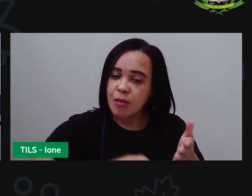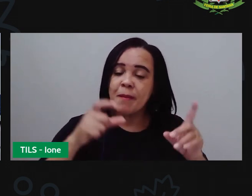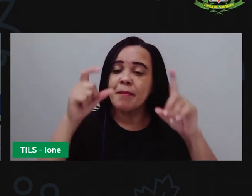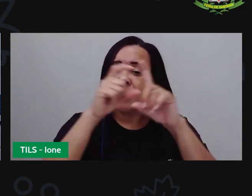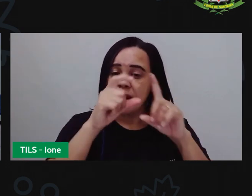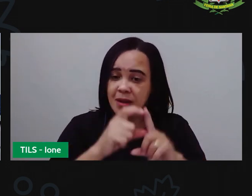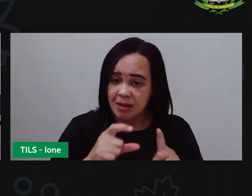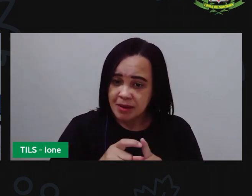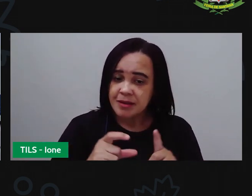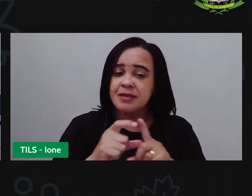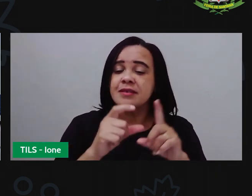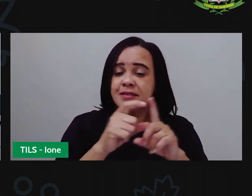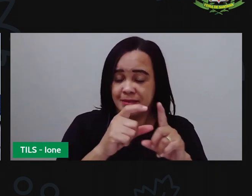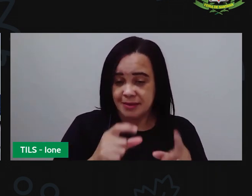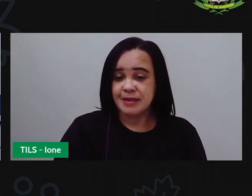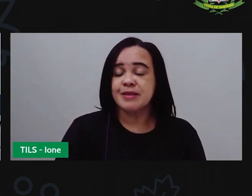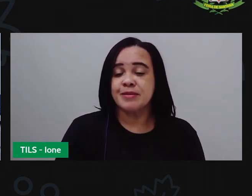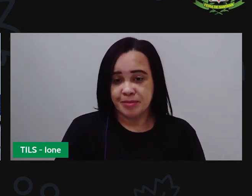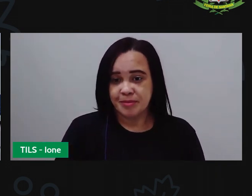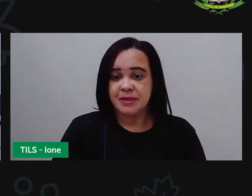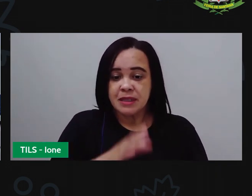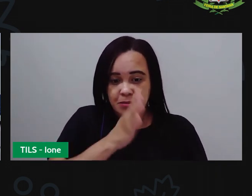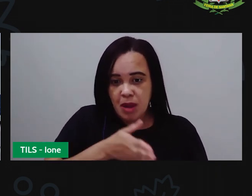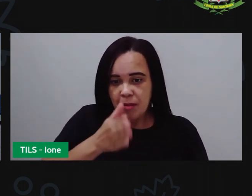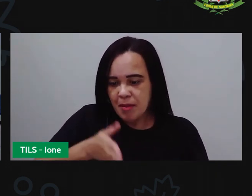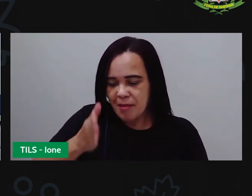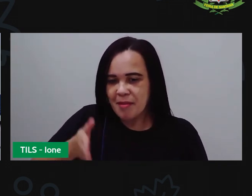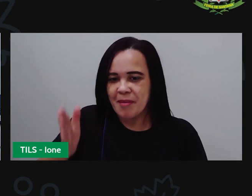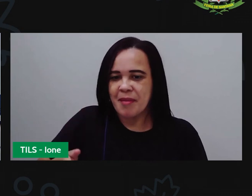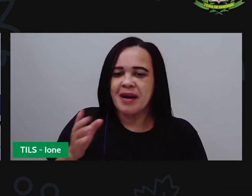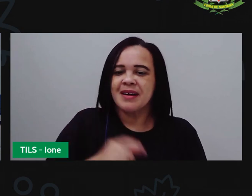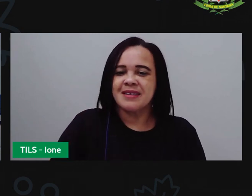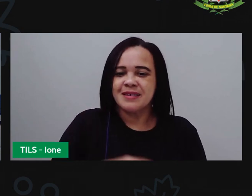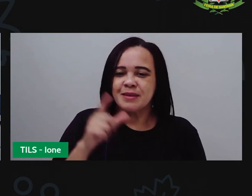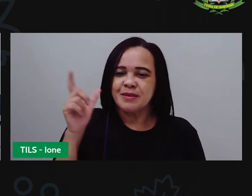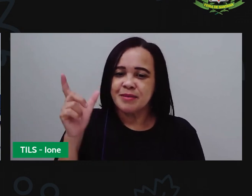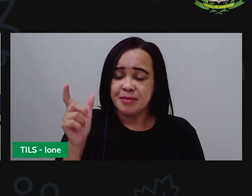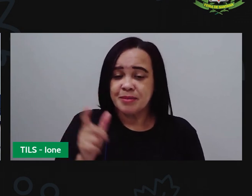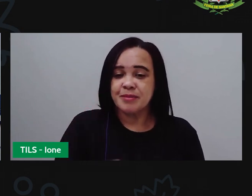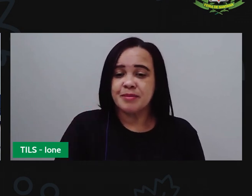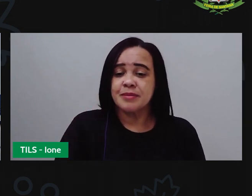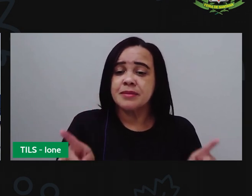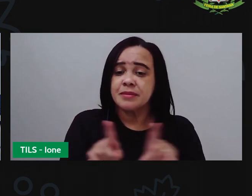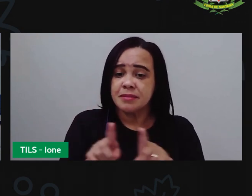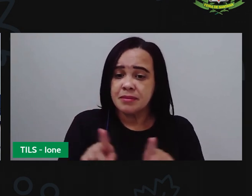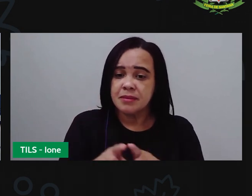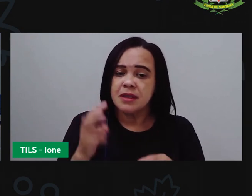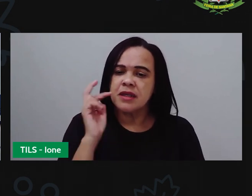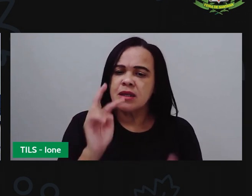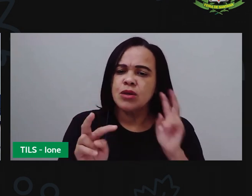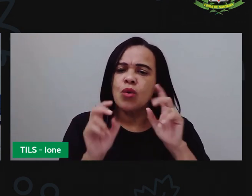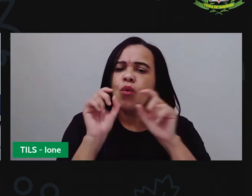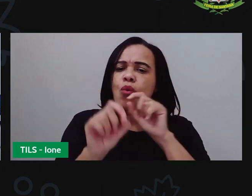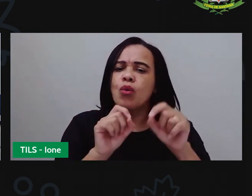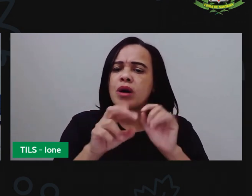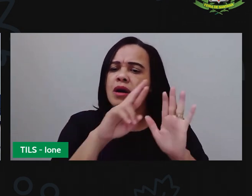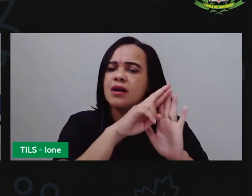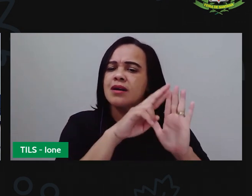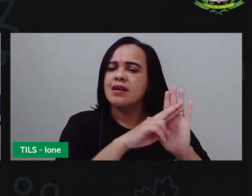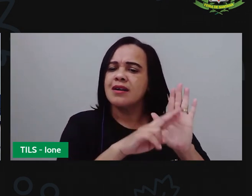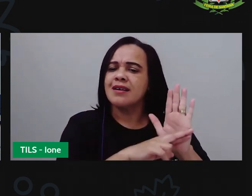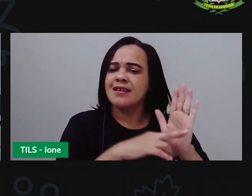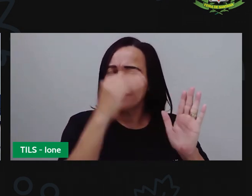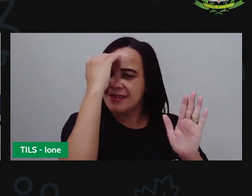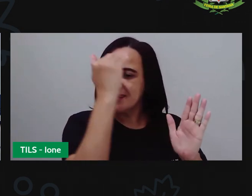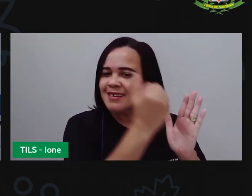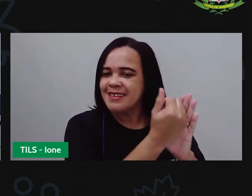segmentar essas palavras em sílabas e também vimos uma regrinha nessa